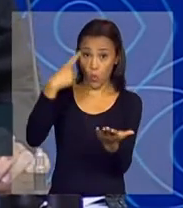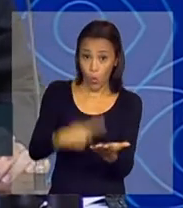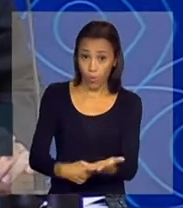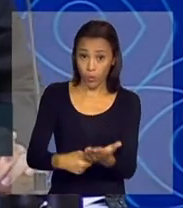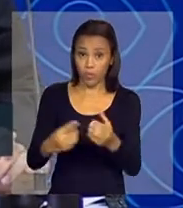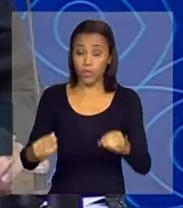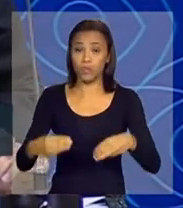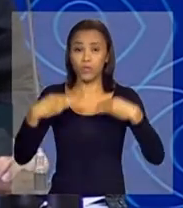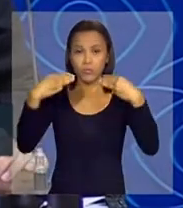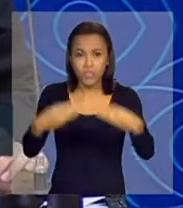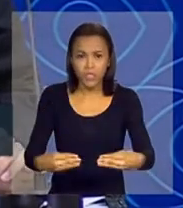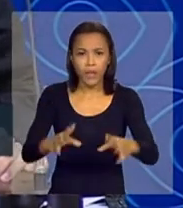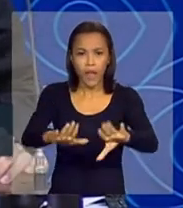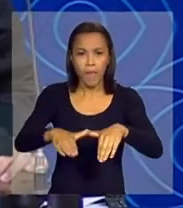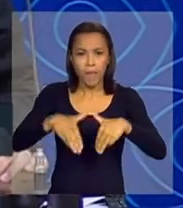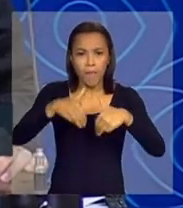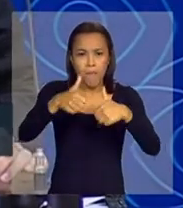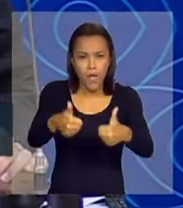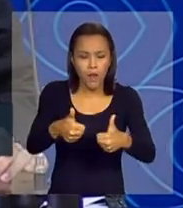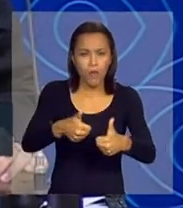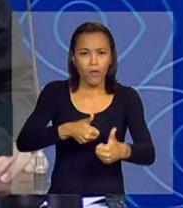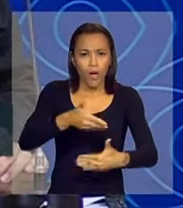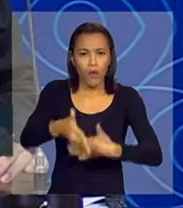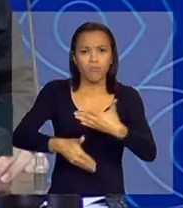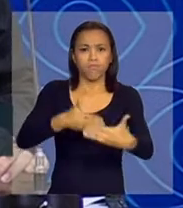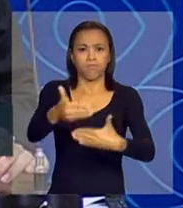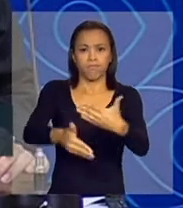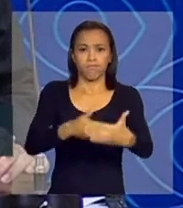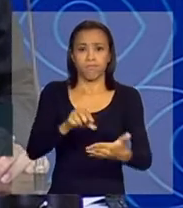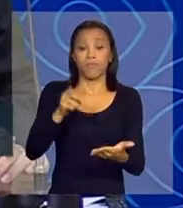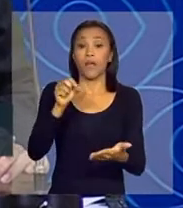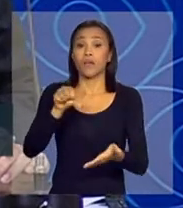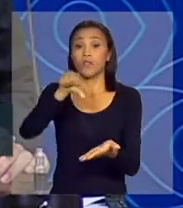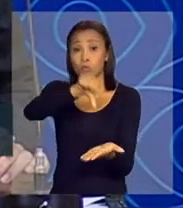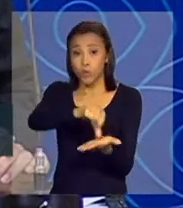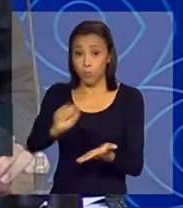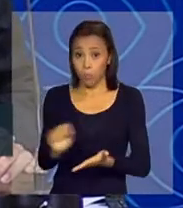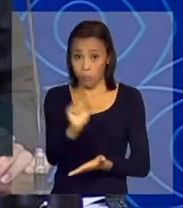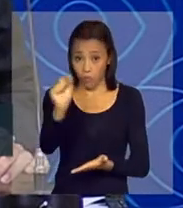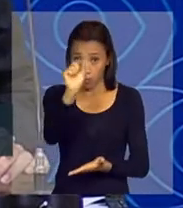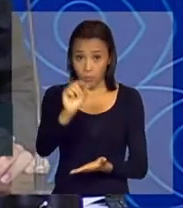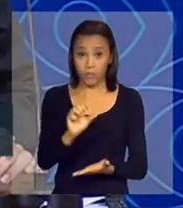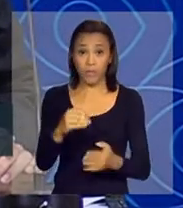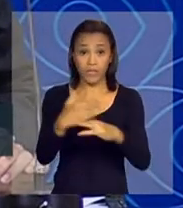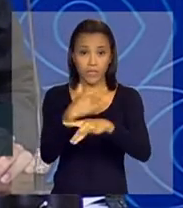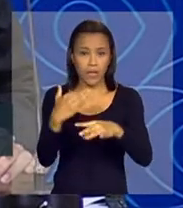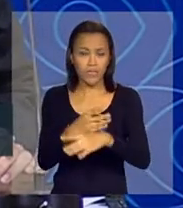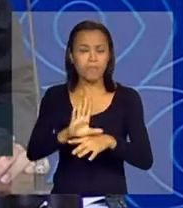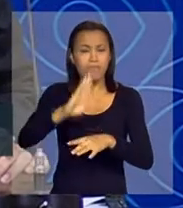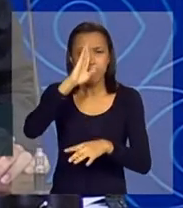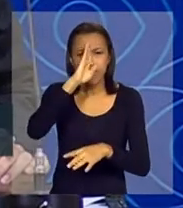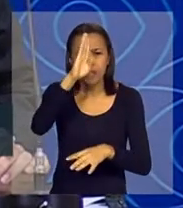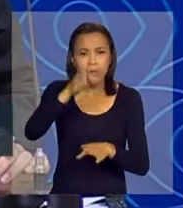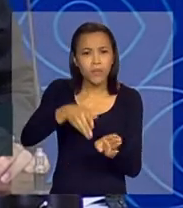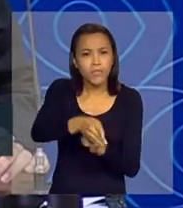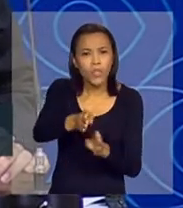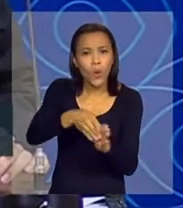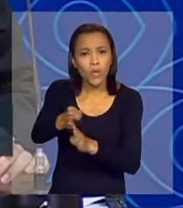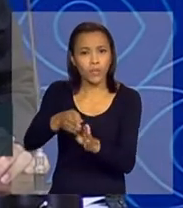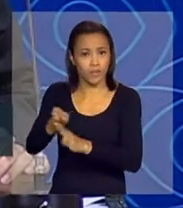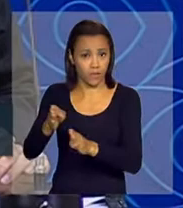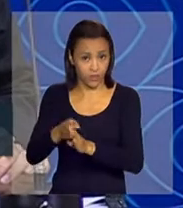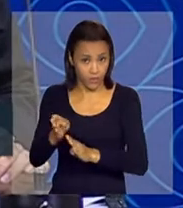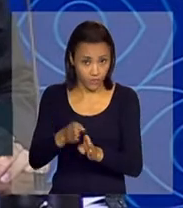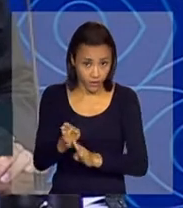de aprimorar a rede de urgência e emergência das cidades sedes, principalmente através da qualificação do SAMU, das